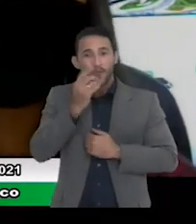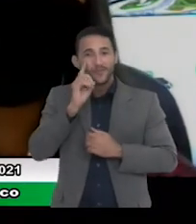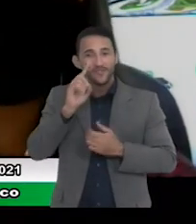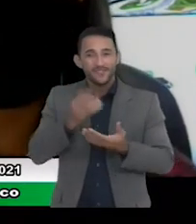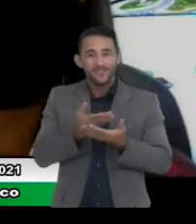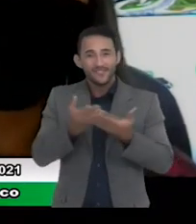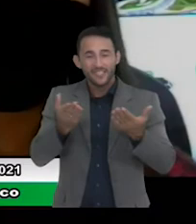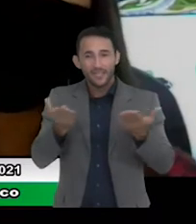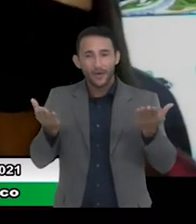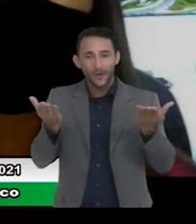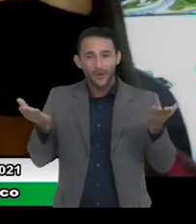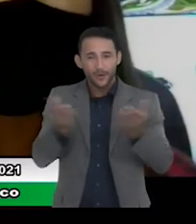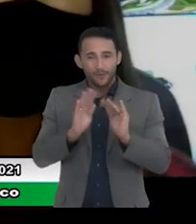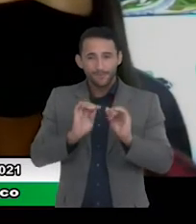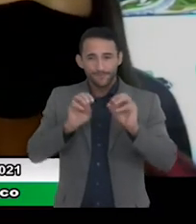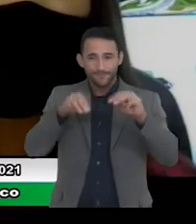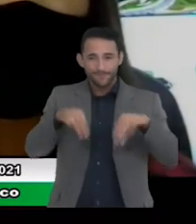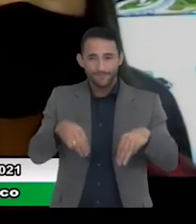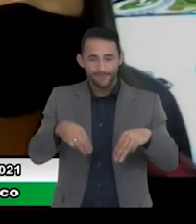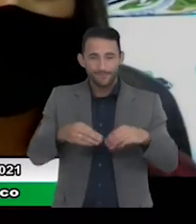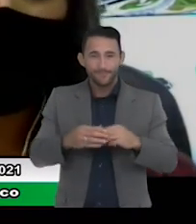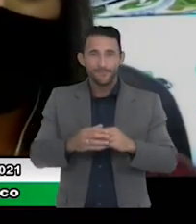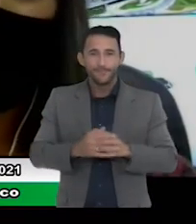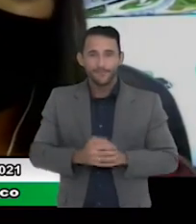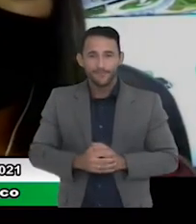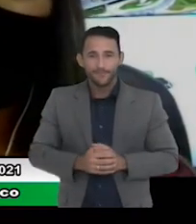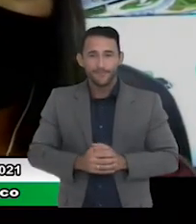está encerrada essa audiência pública